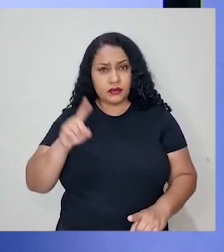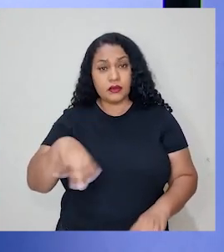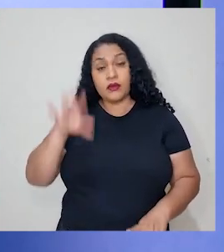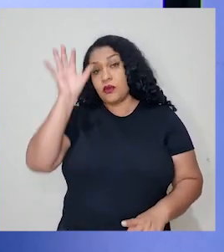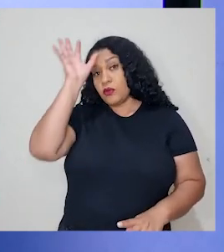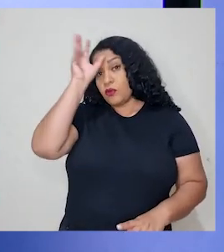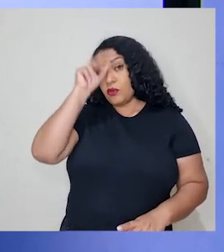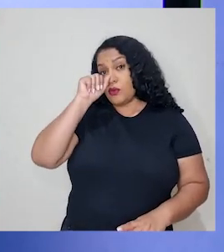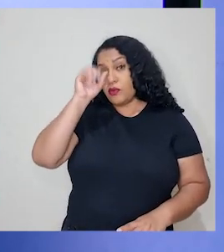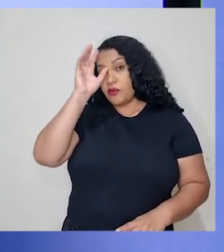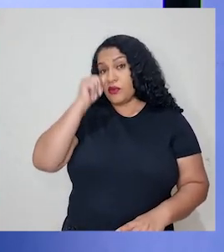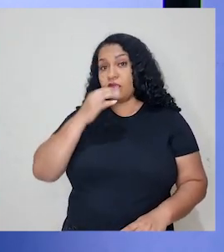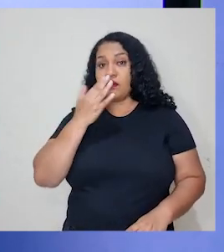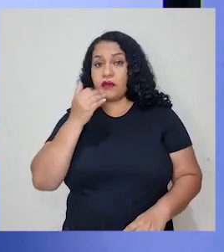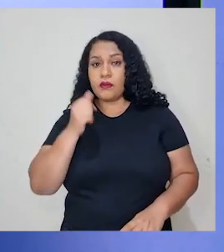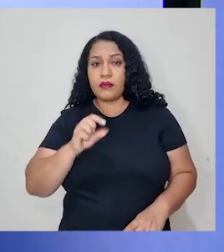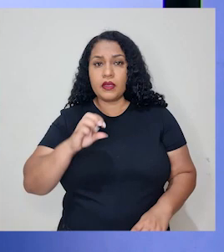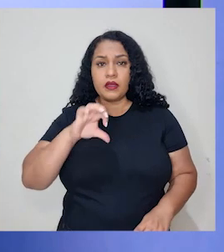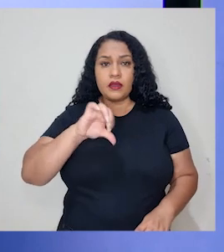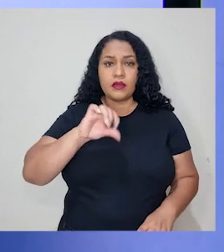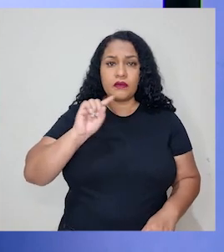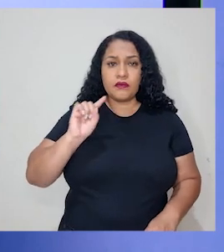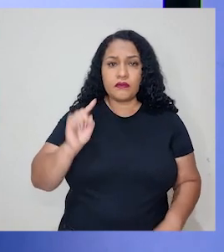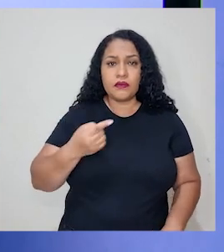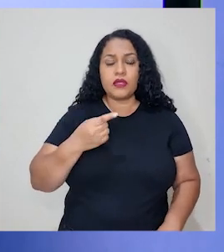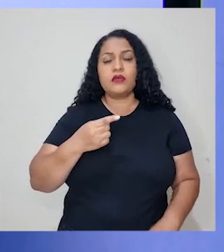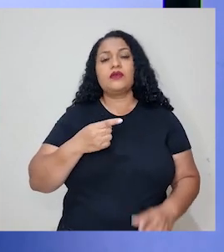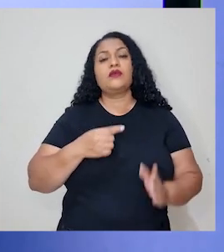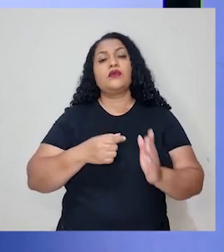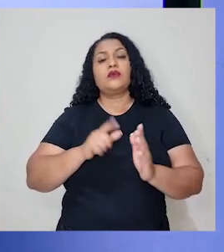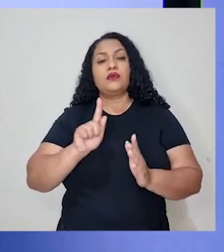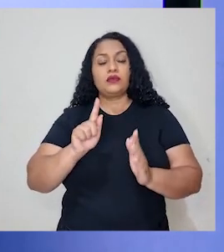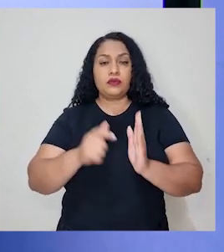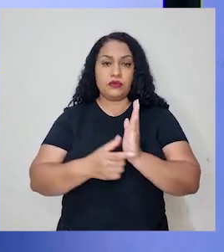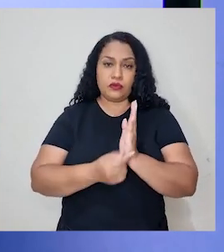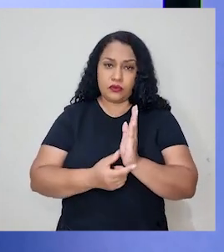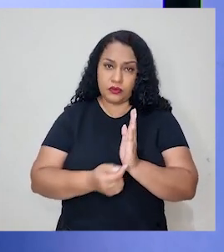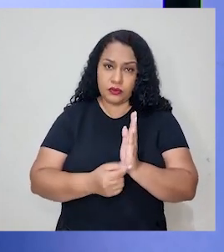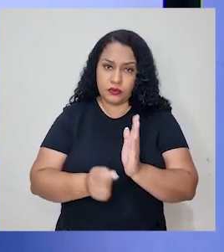aquele frango vai comer 9 mil grãos de milho.